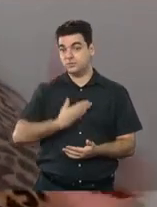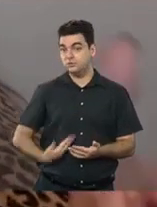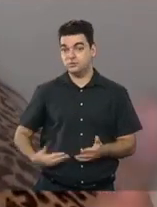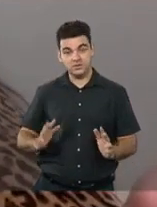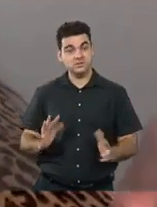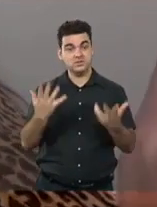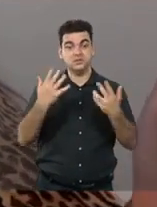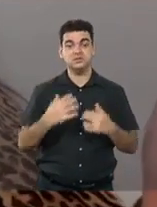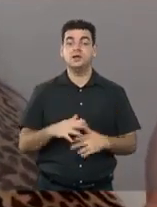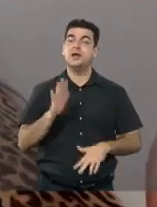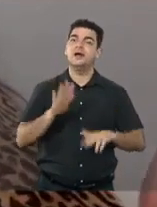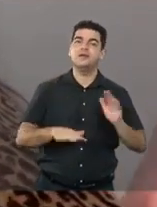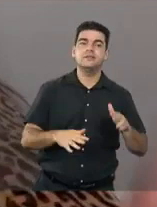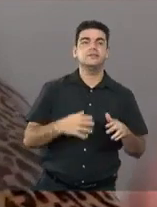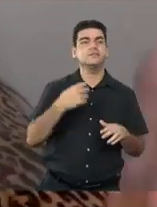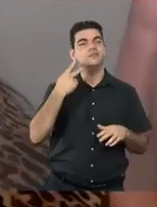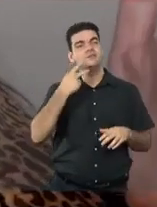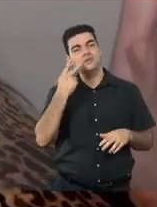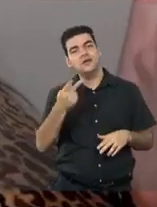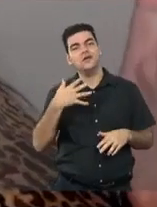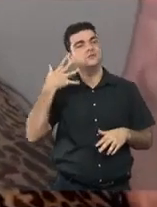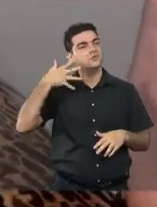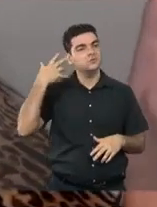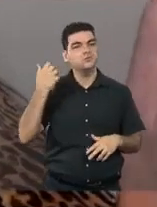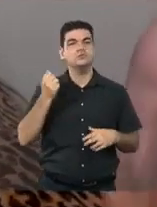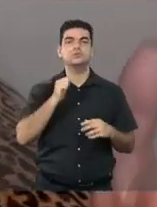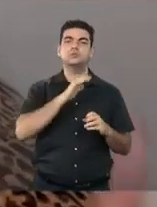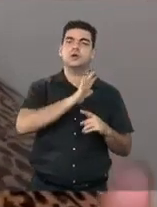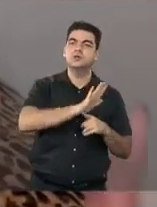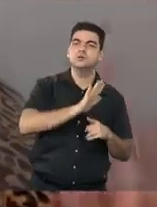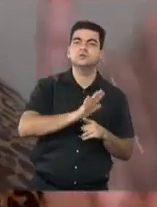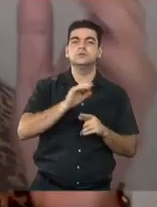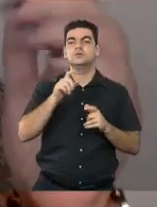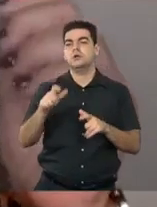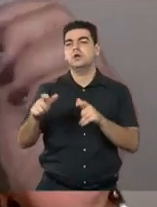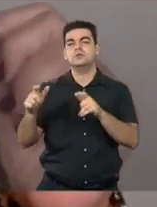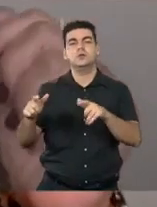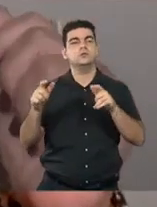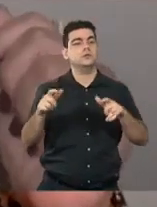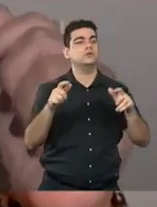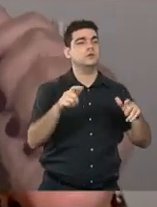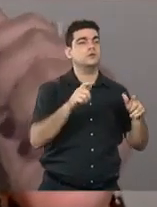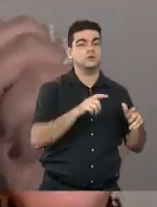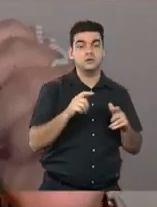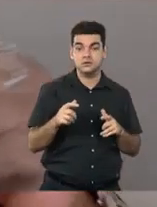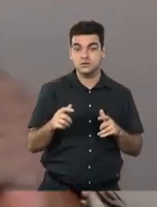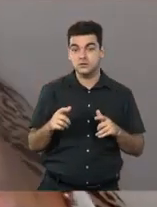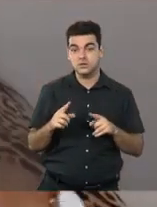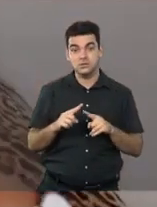pode ir melhorando violência, você pode ir melhorando questão indígena, questão que